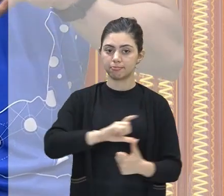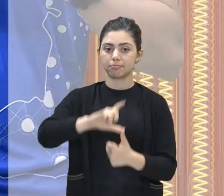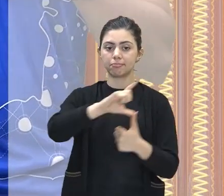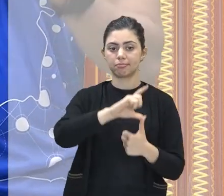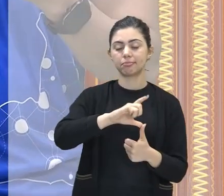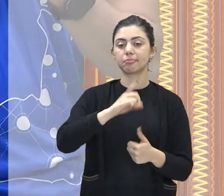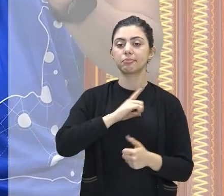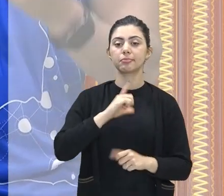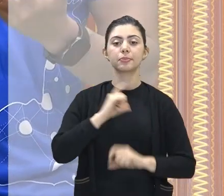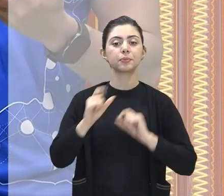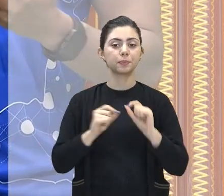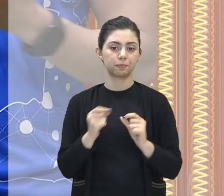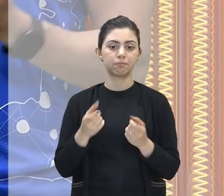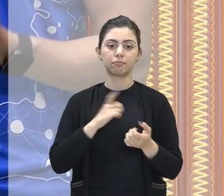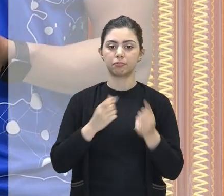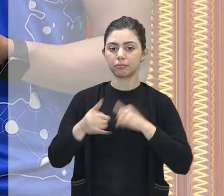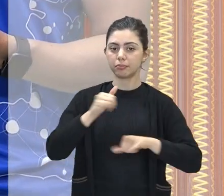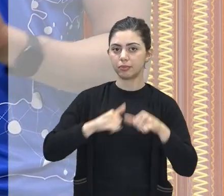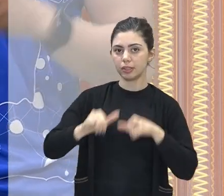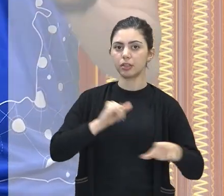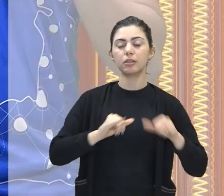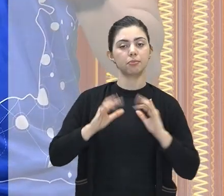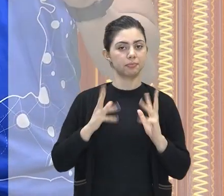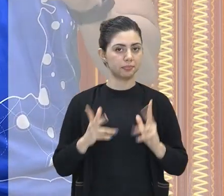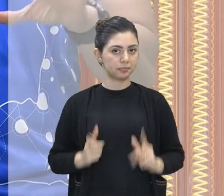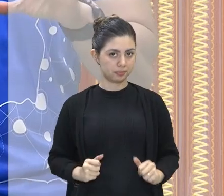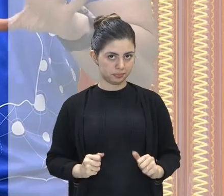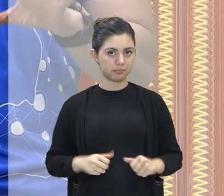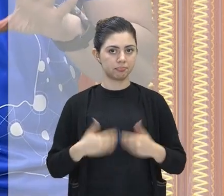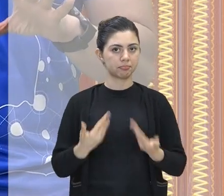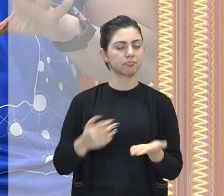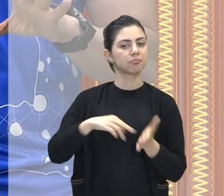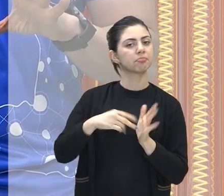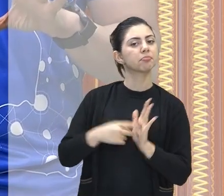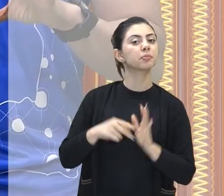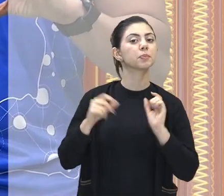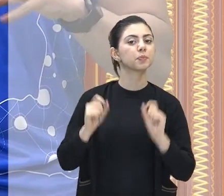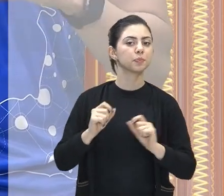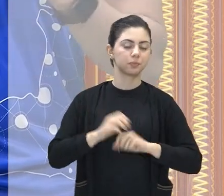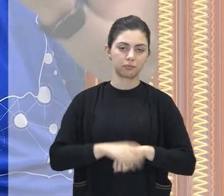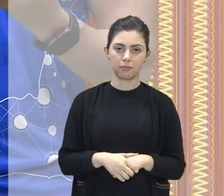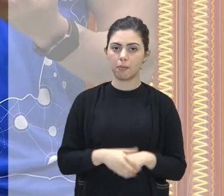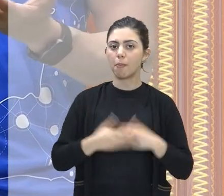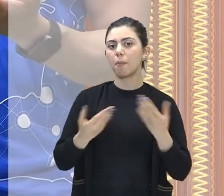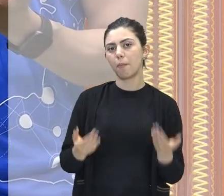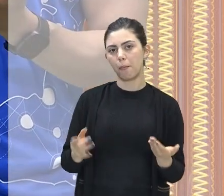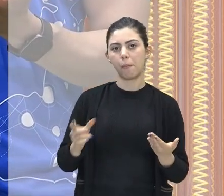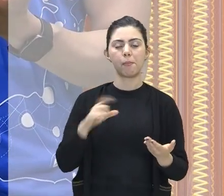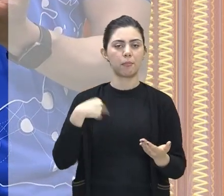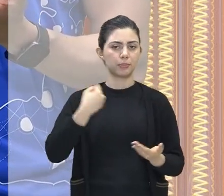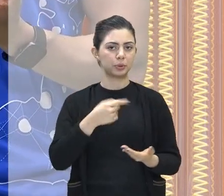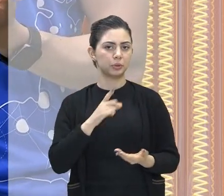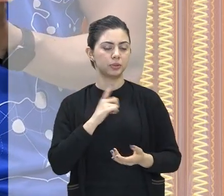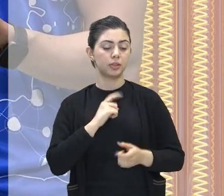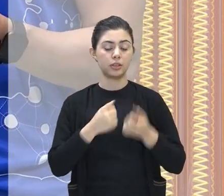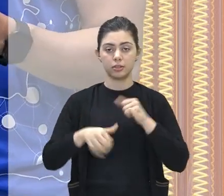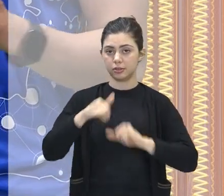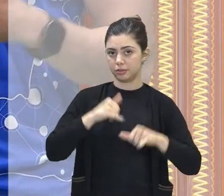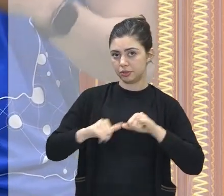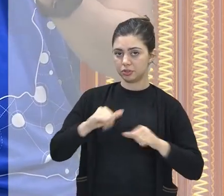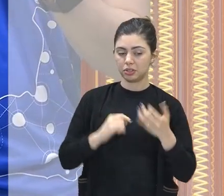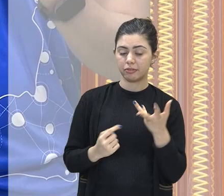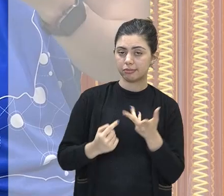ali a matriz energética mais limpa do mundo. O que isso significa dizer, professor? Que boa parte das nossas fontes de energia